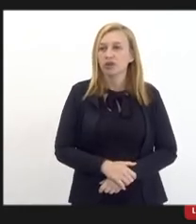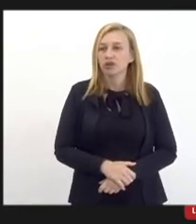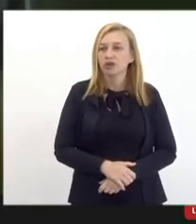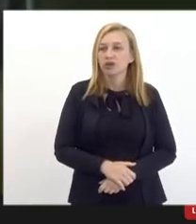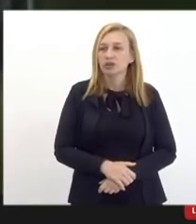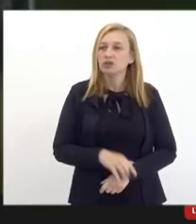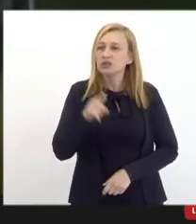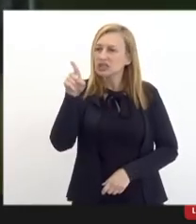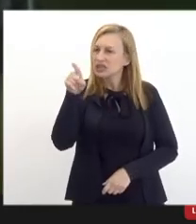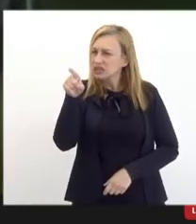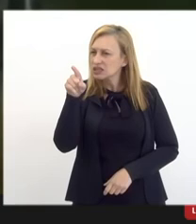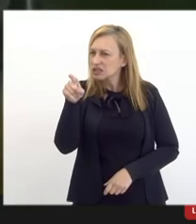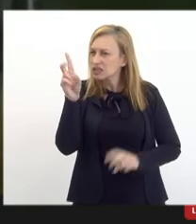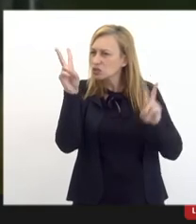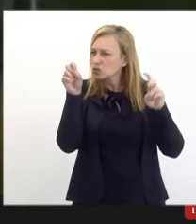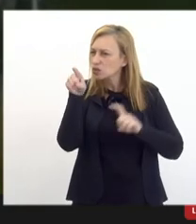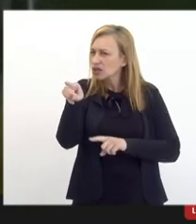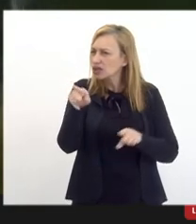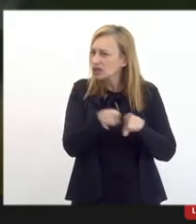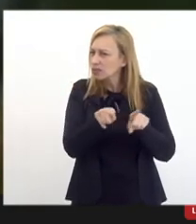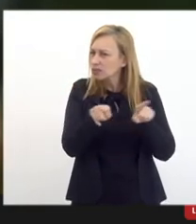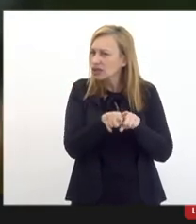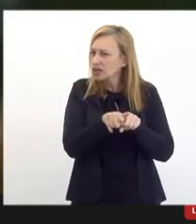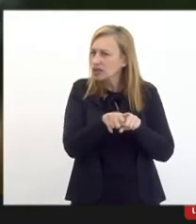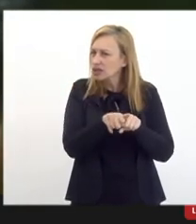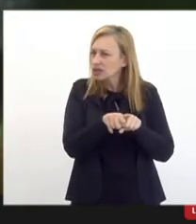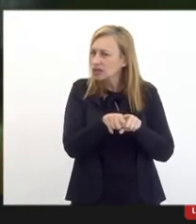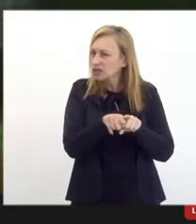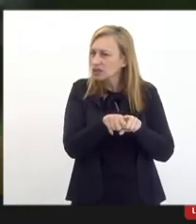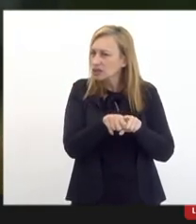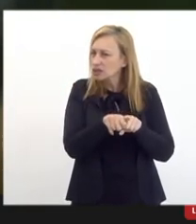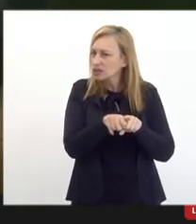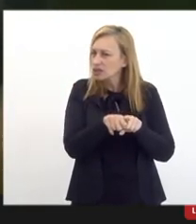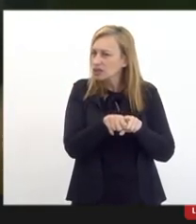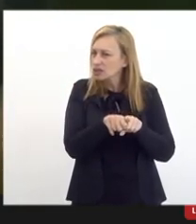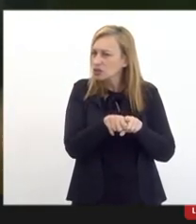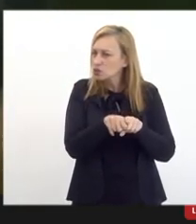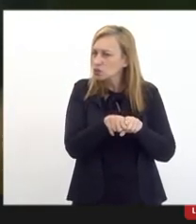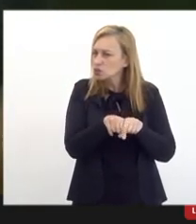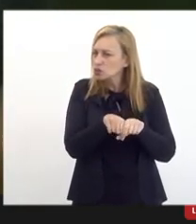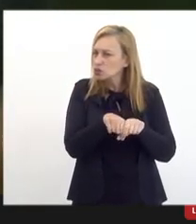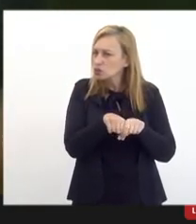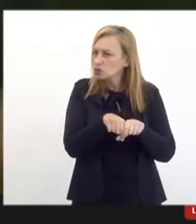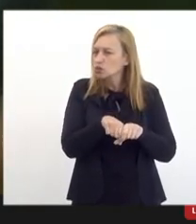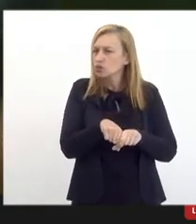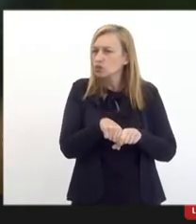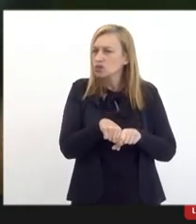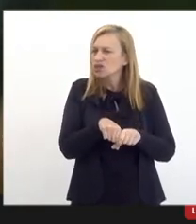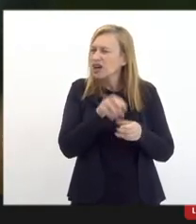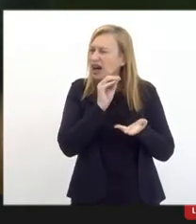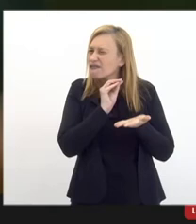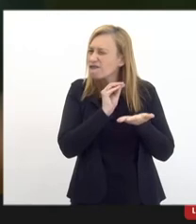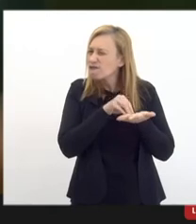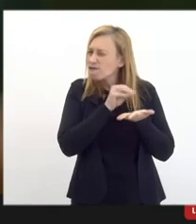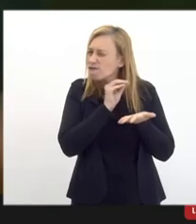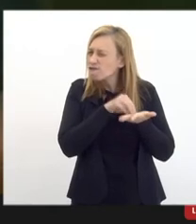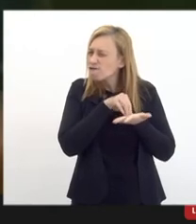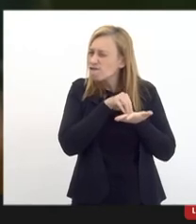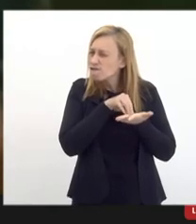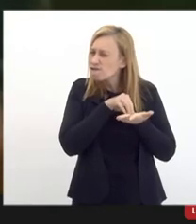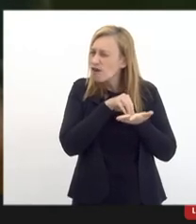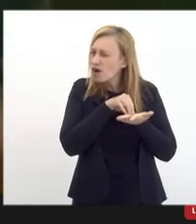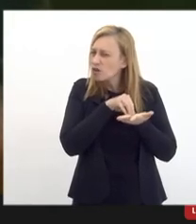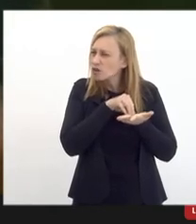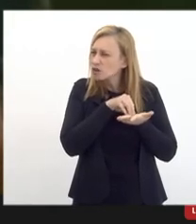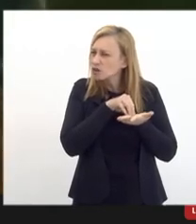Nessa questão, também do ponto da